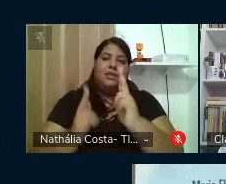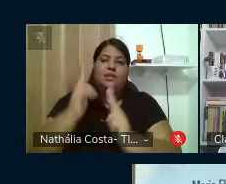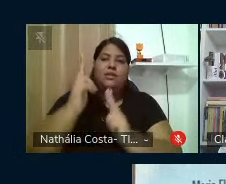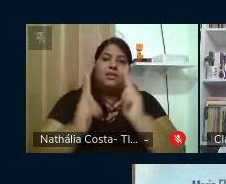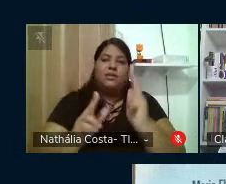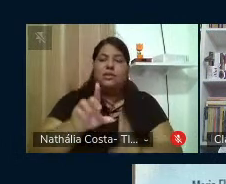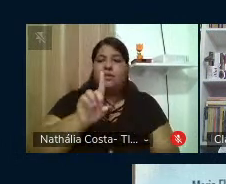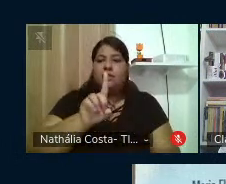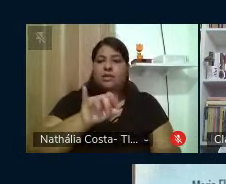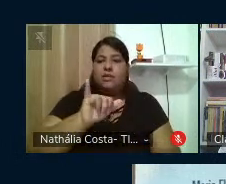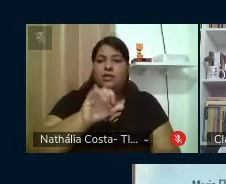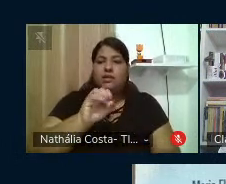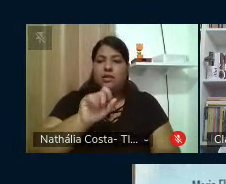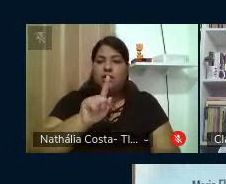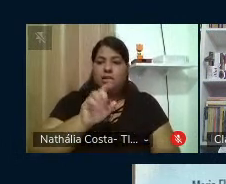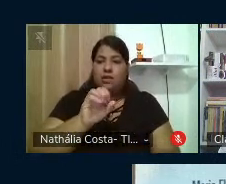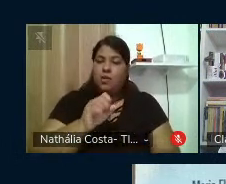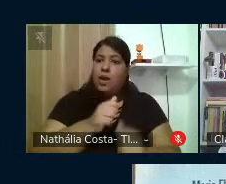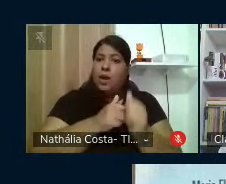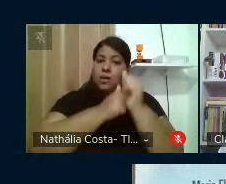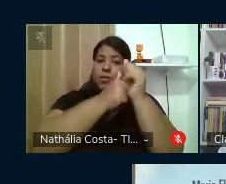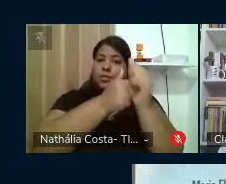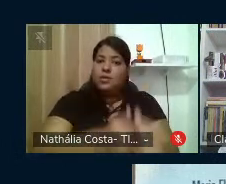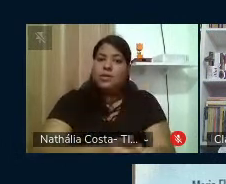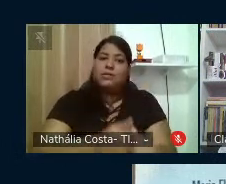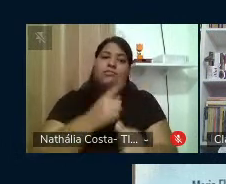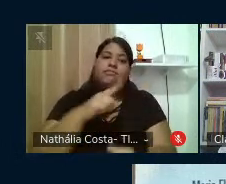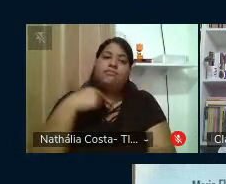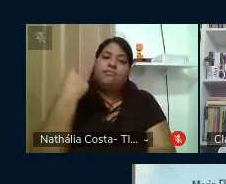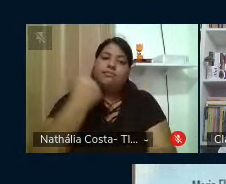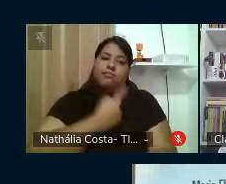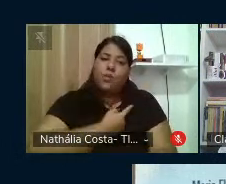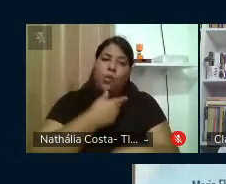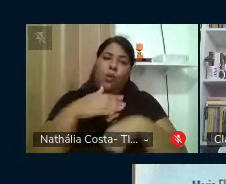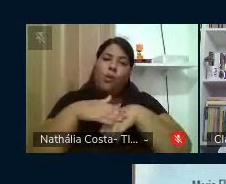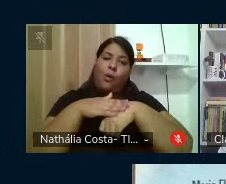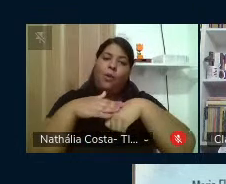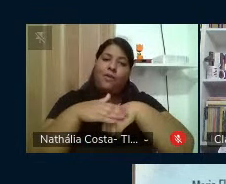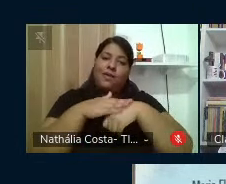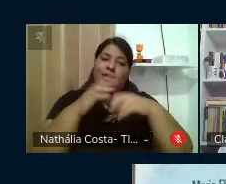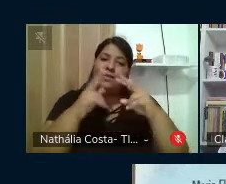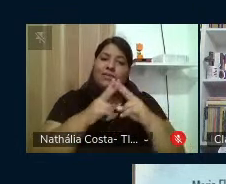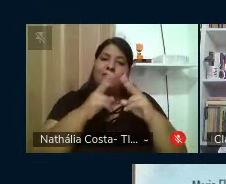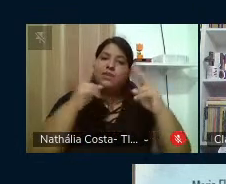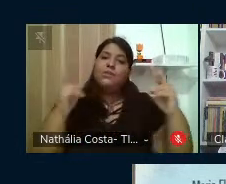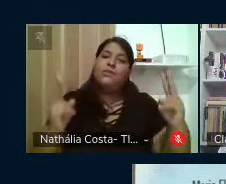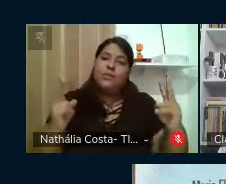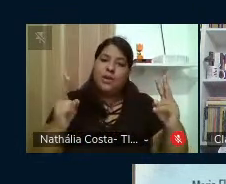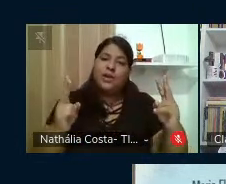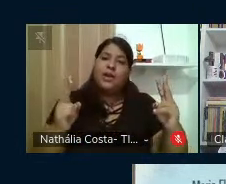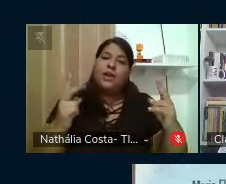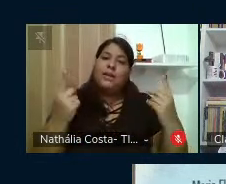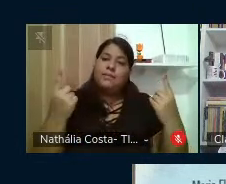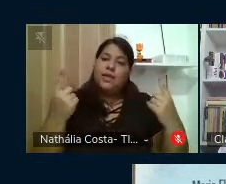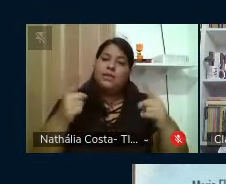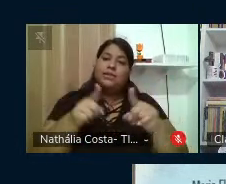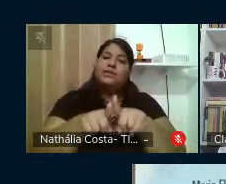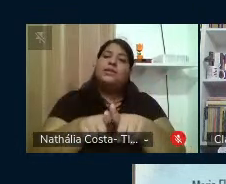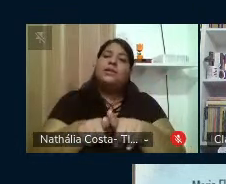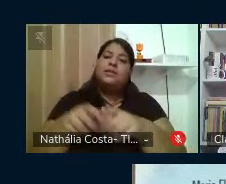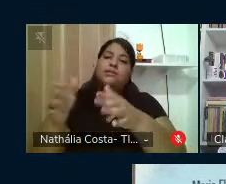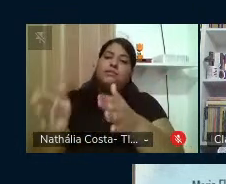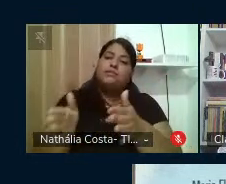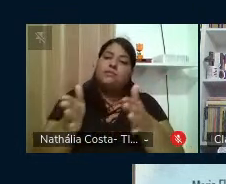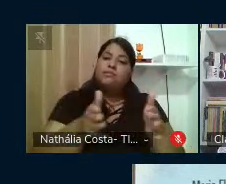Guedes, que nos acompanhou nessa jornada de tantas conversas virtuais, fazendo parceiro em todas as